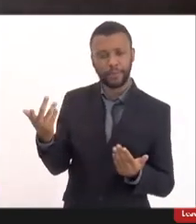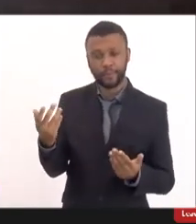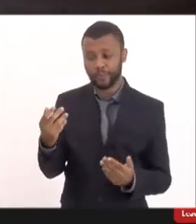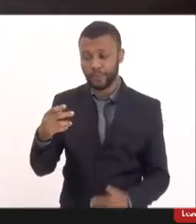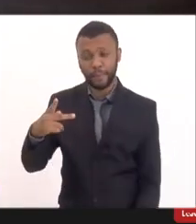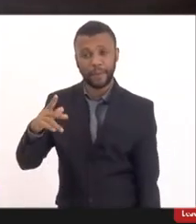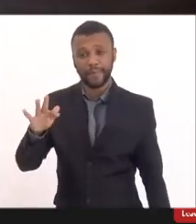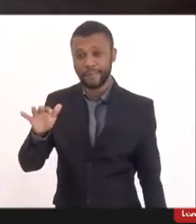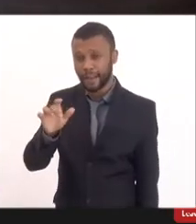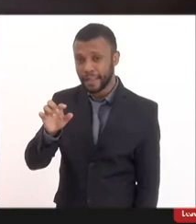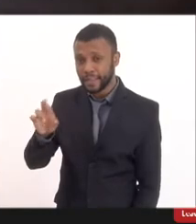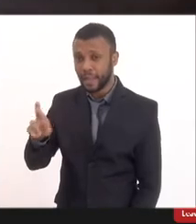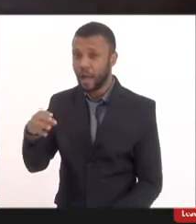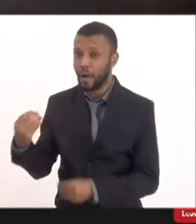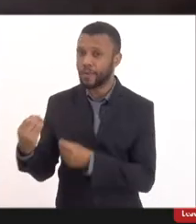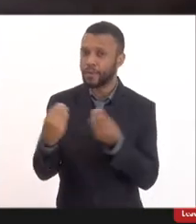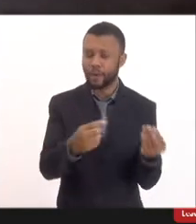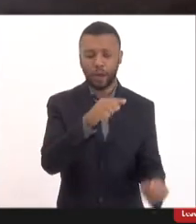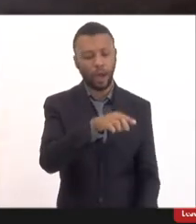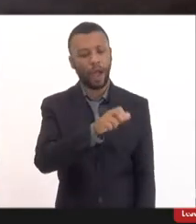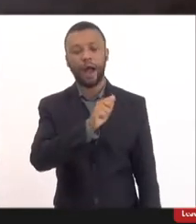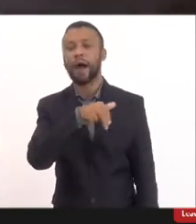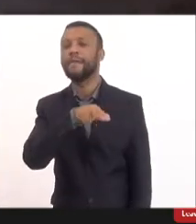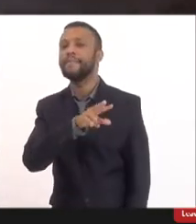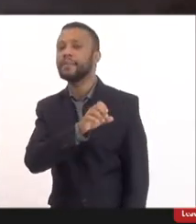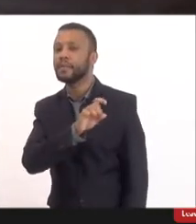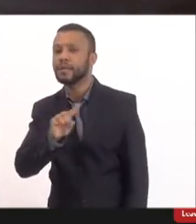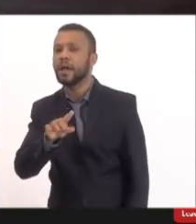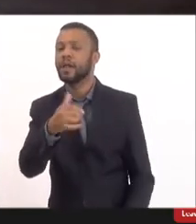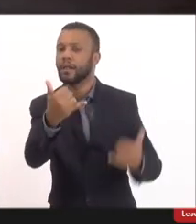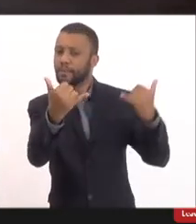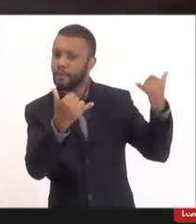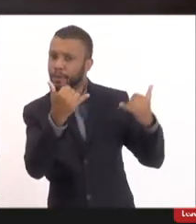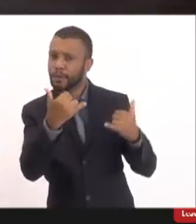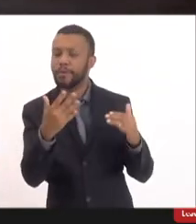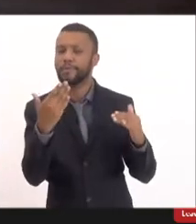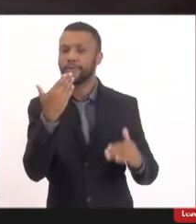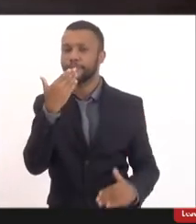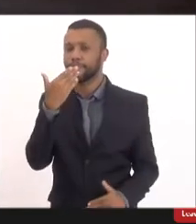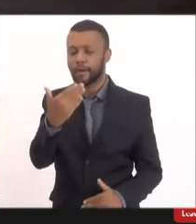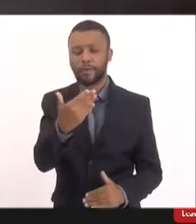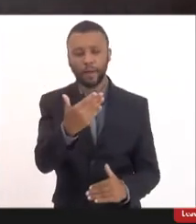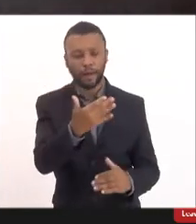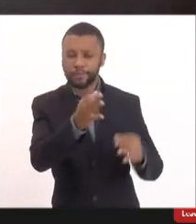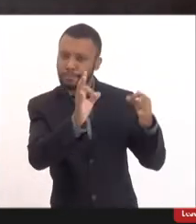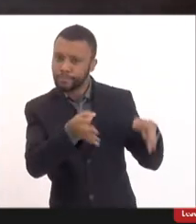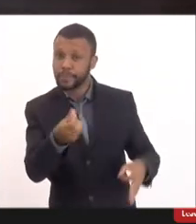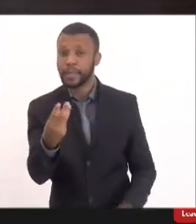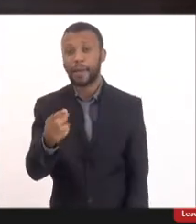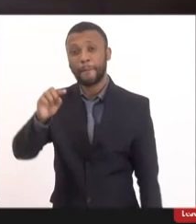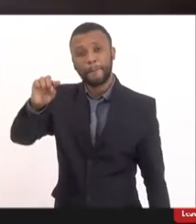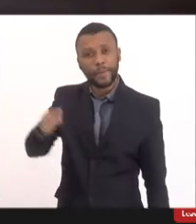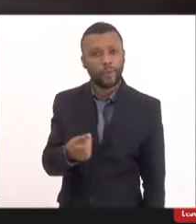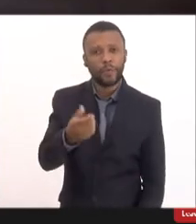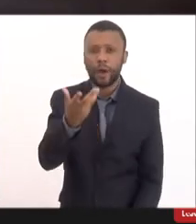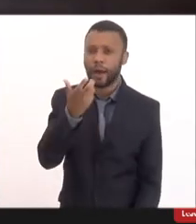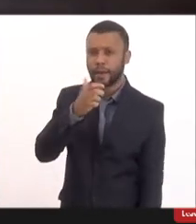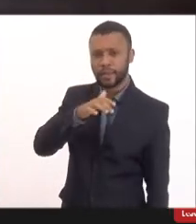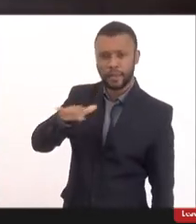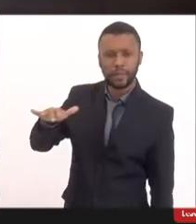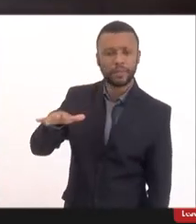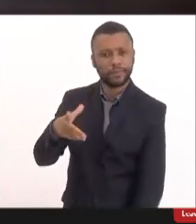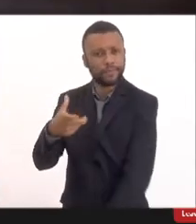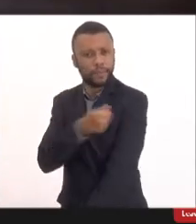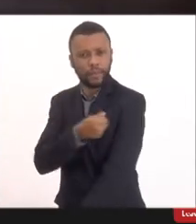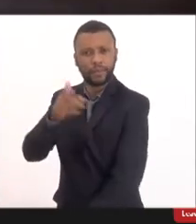segurança com crianças de 3 mil crianças vacinadas além disso dados recentes aproximadamente